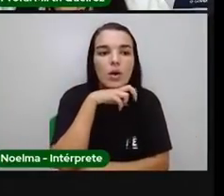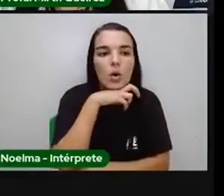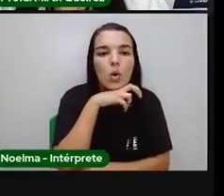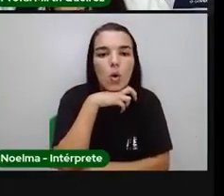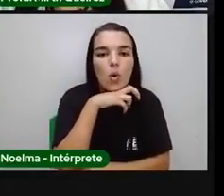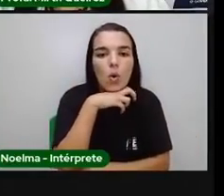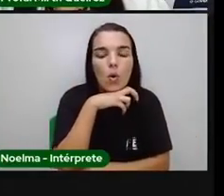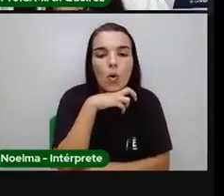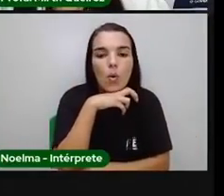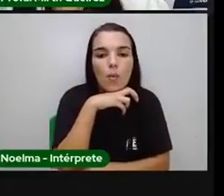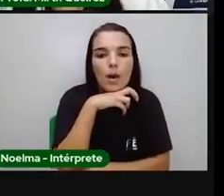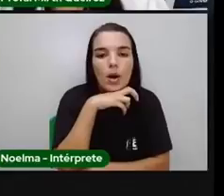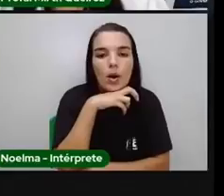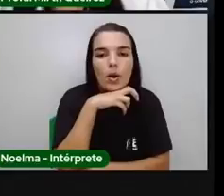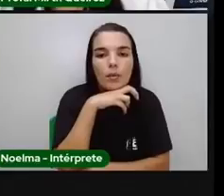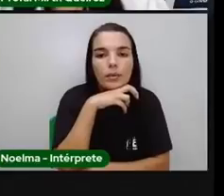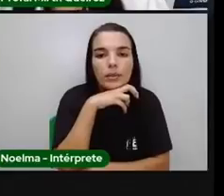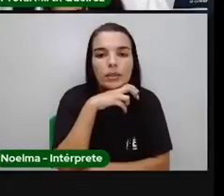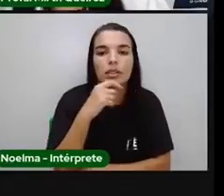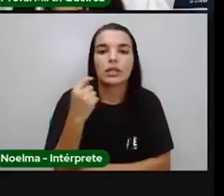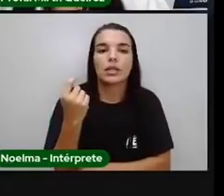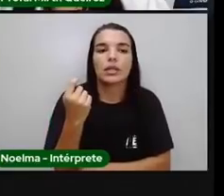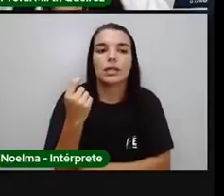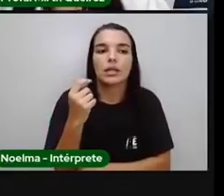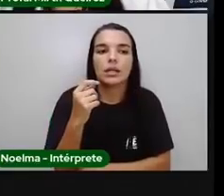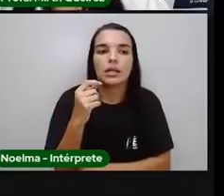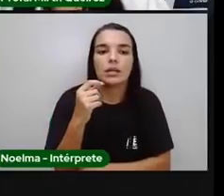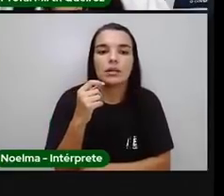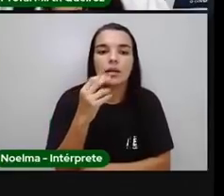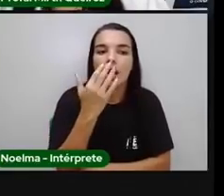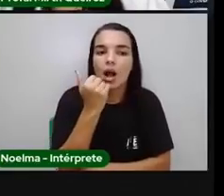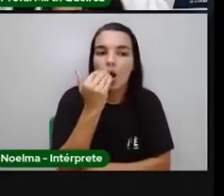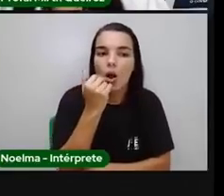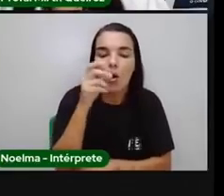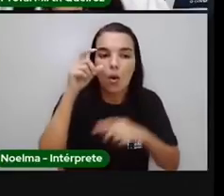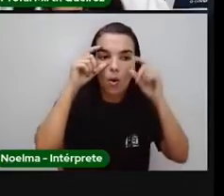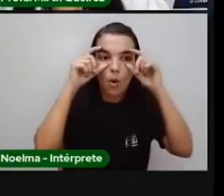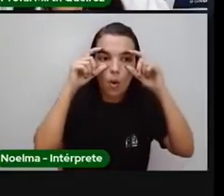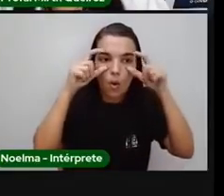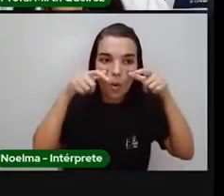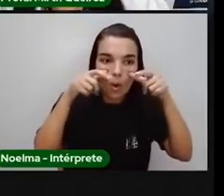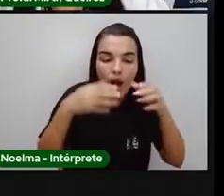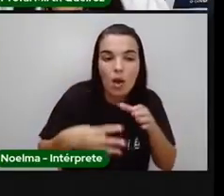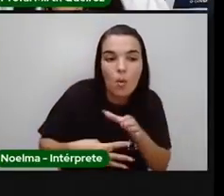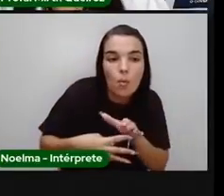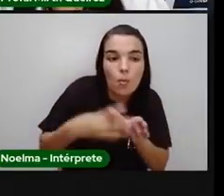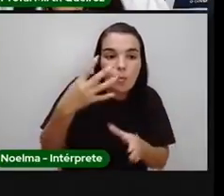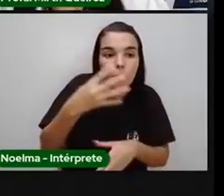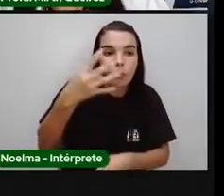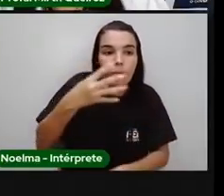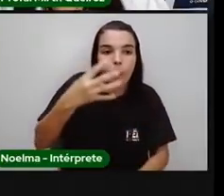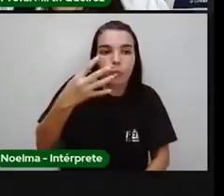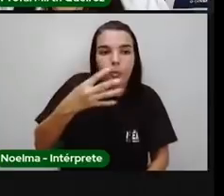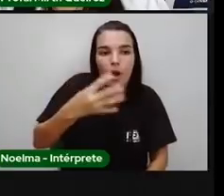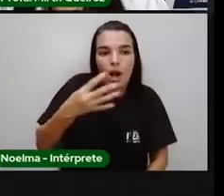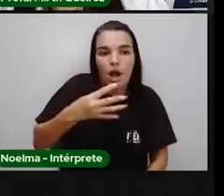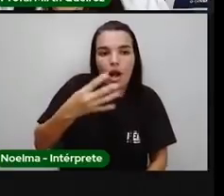terceira. A coruja come a cobra. A coruja que vai comer a cobra aqui é a quarta